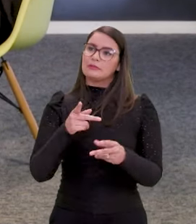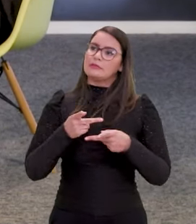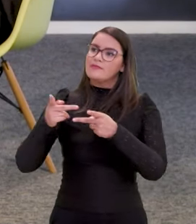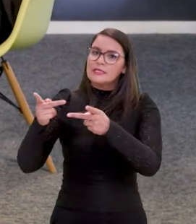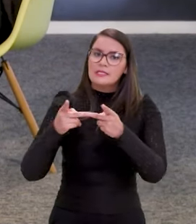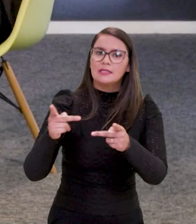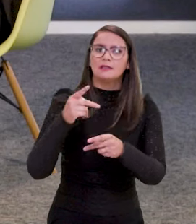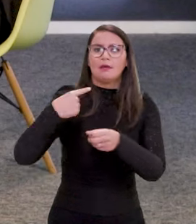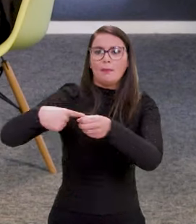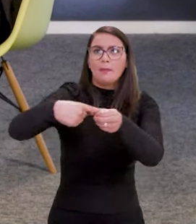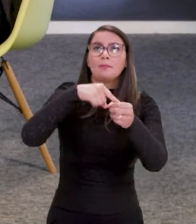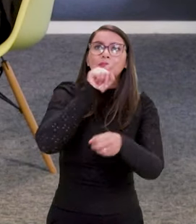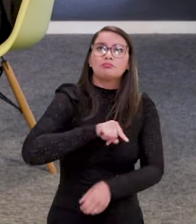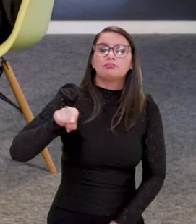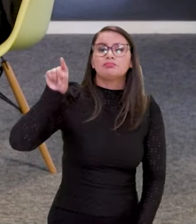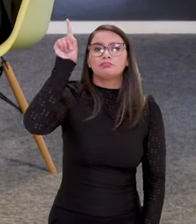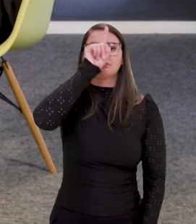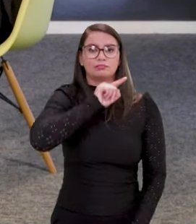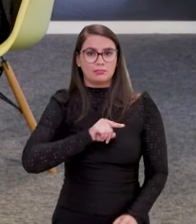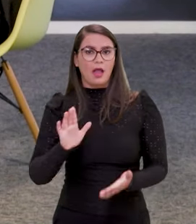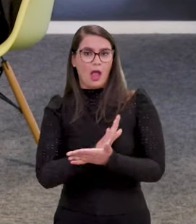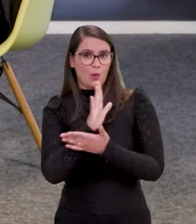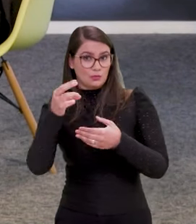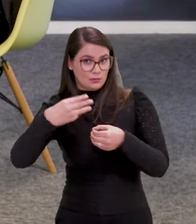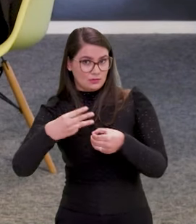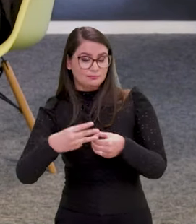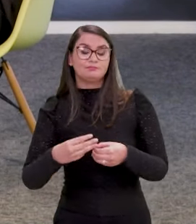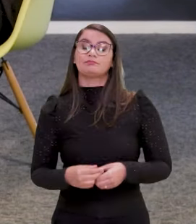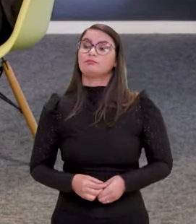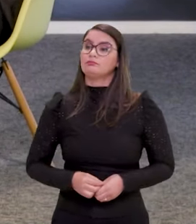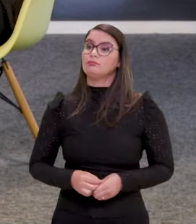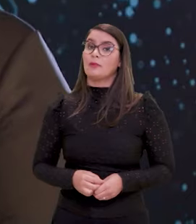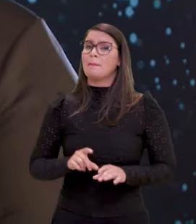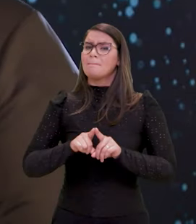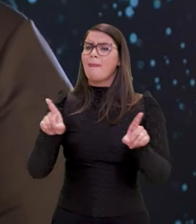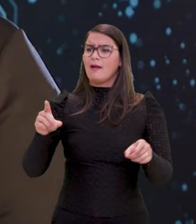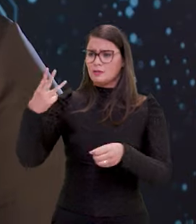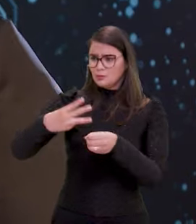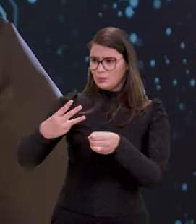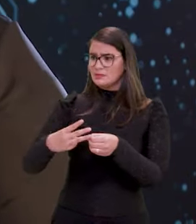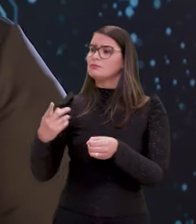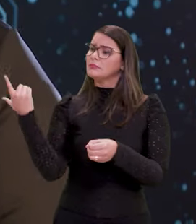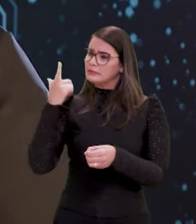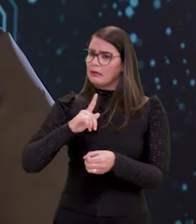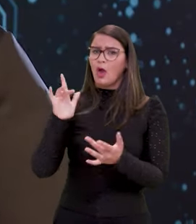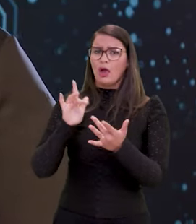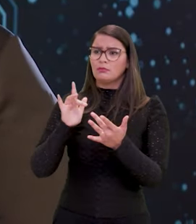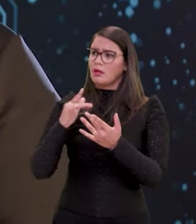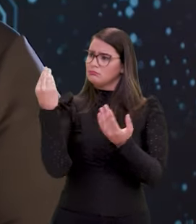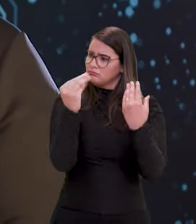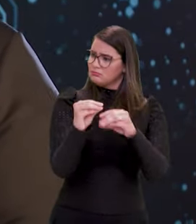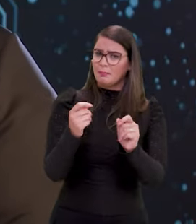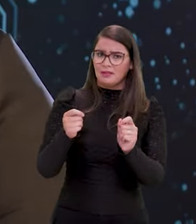fazendo essas visitas em pontos focais desses municípios. Agora é o seguinte, para um município ter acesso a isso, ele